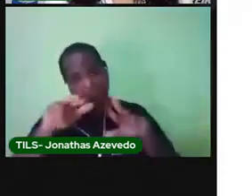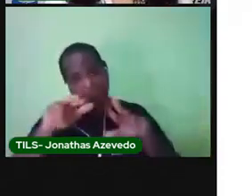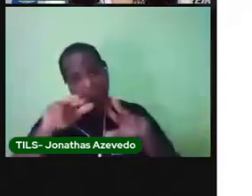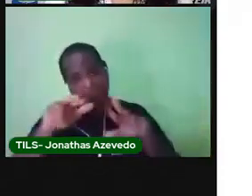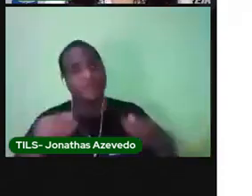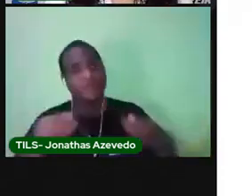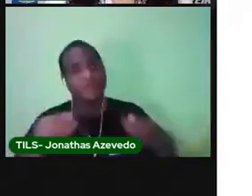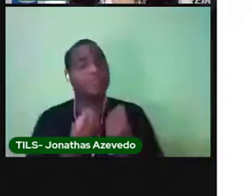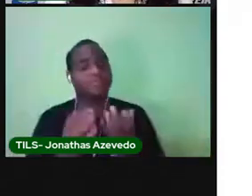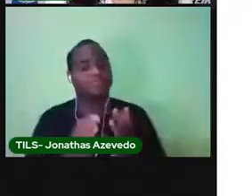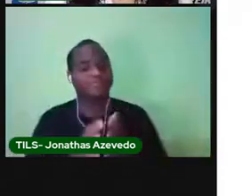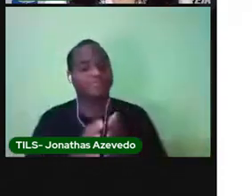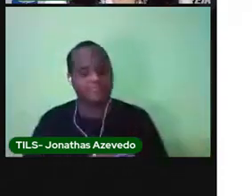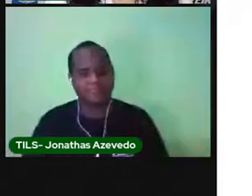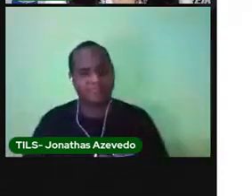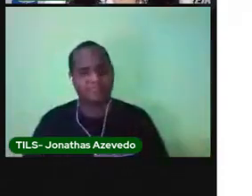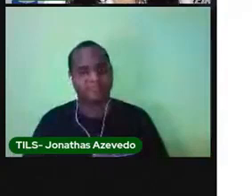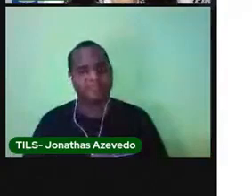Você lembra?